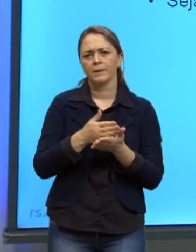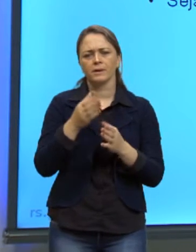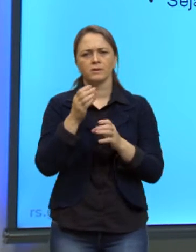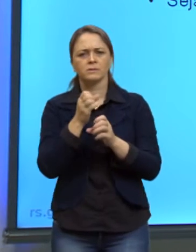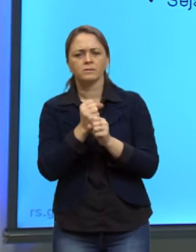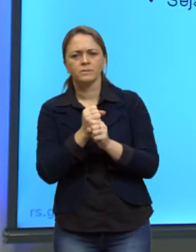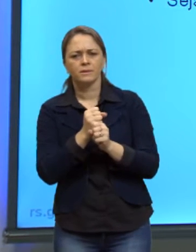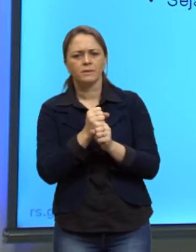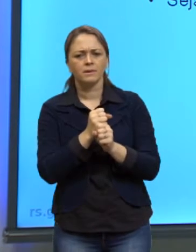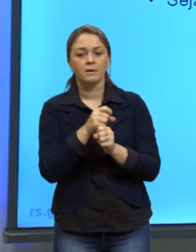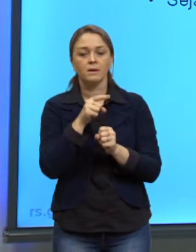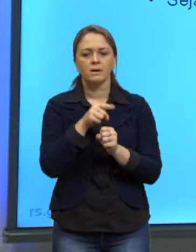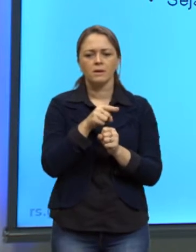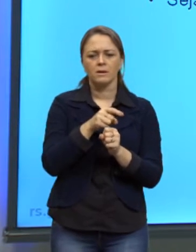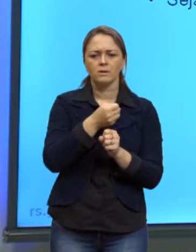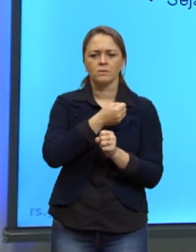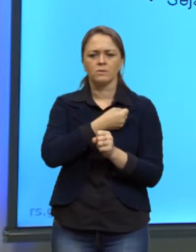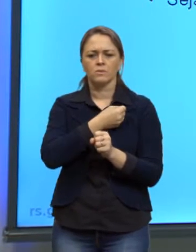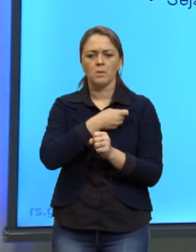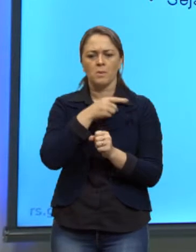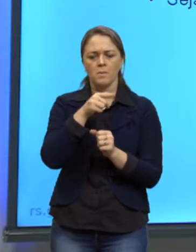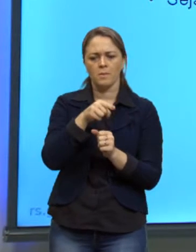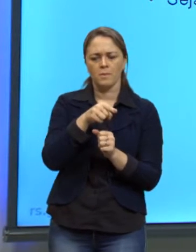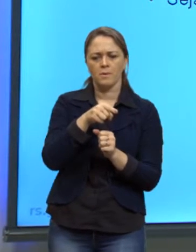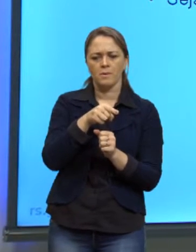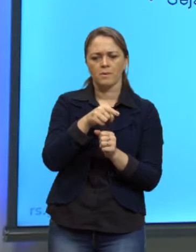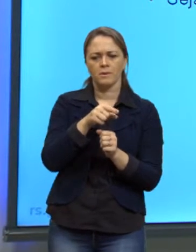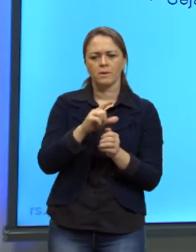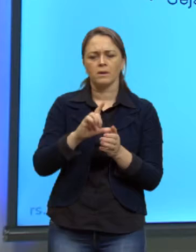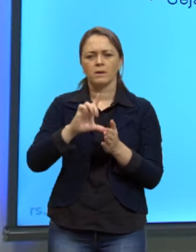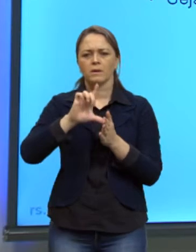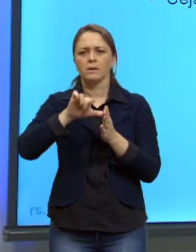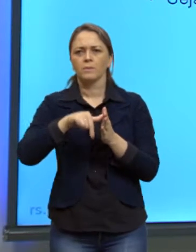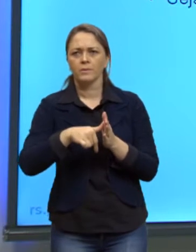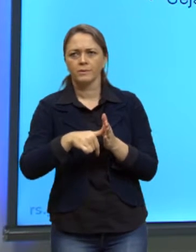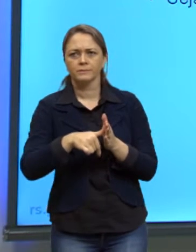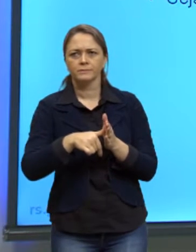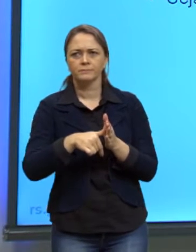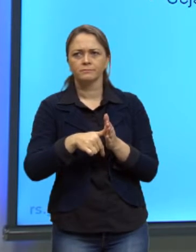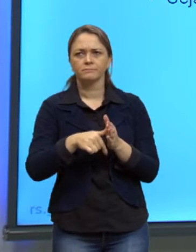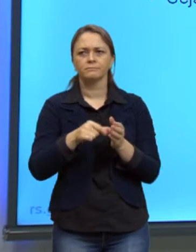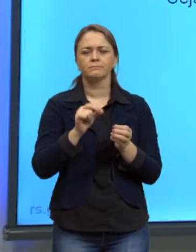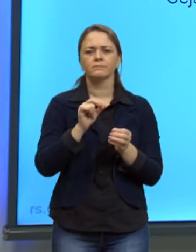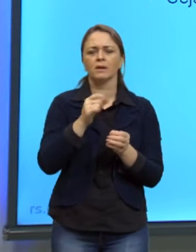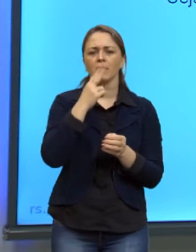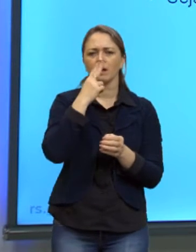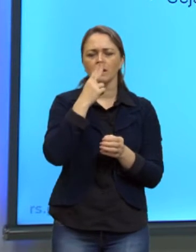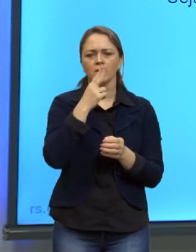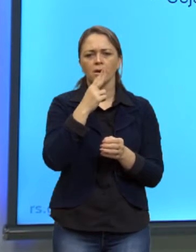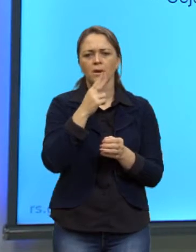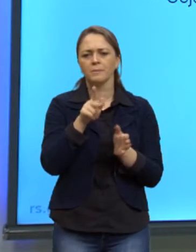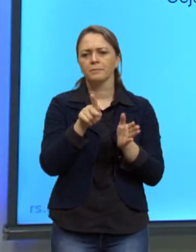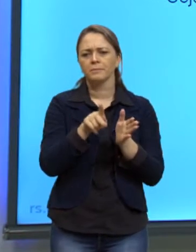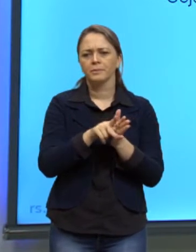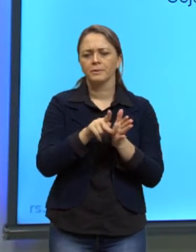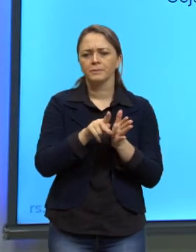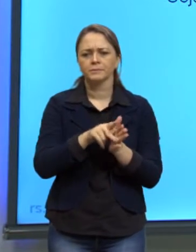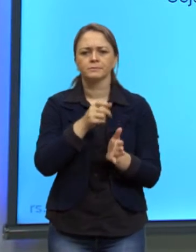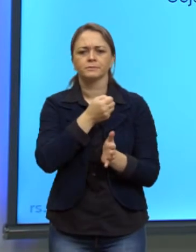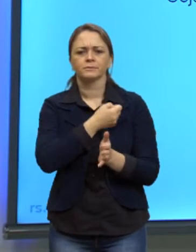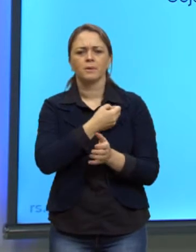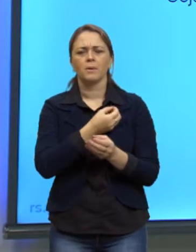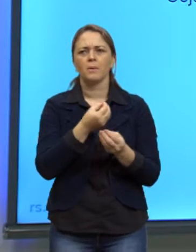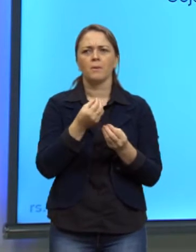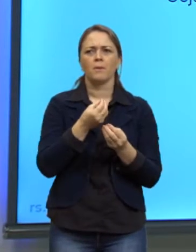e o próximo, ou seja, entre o seu sucessor e o antecessor, será igual ao próprio termo. Olha só.